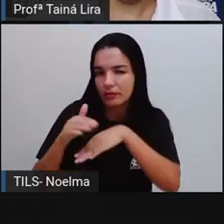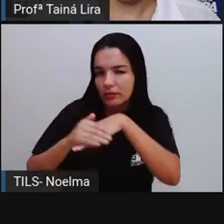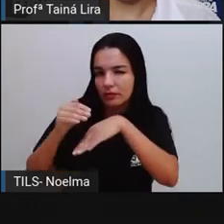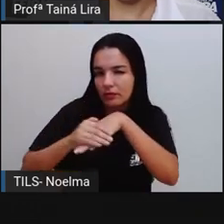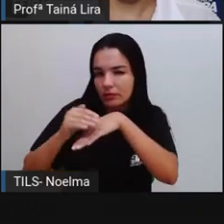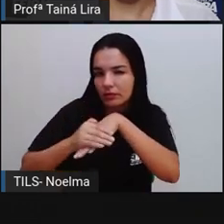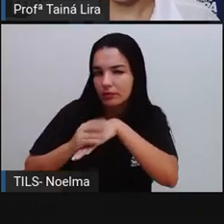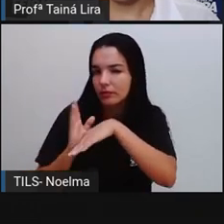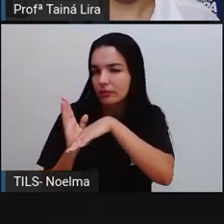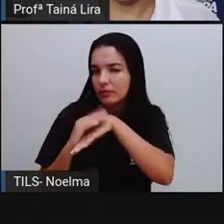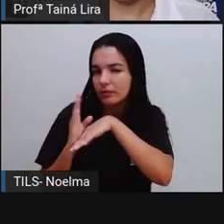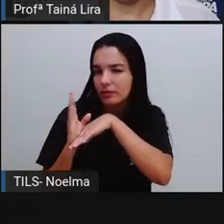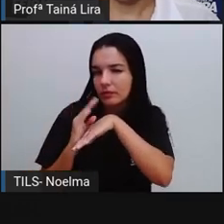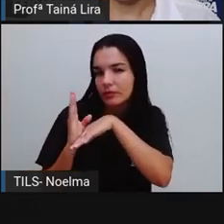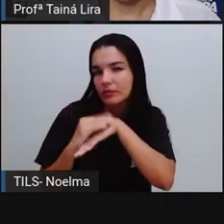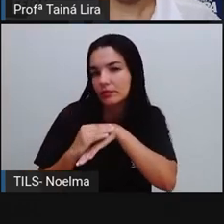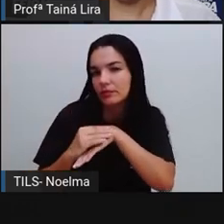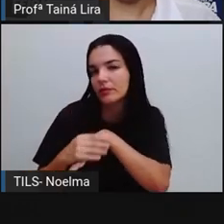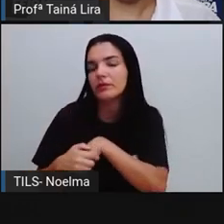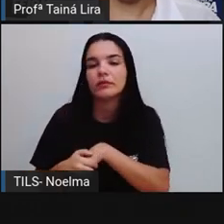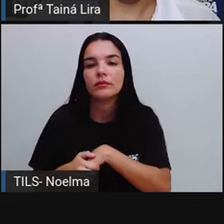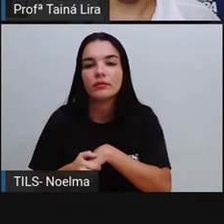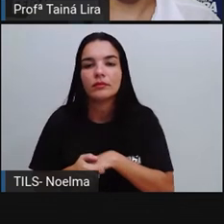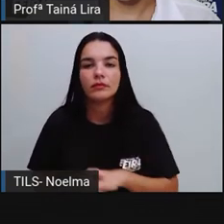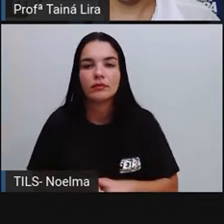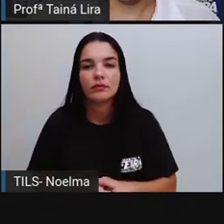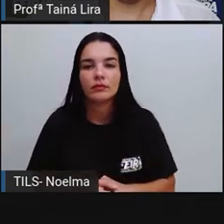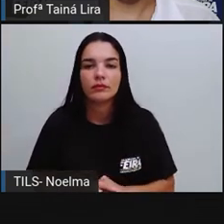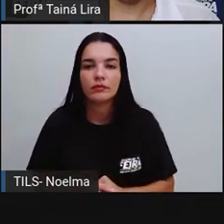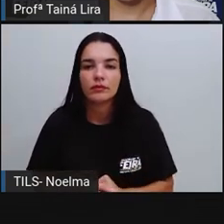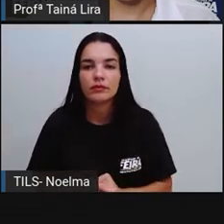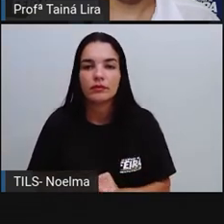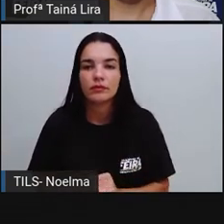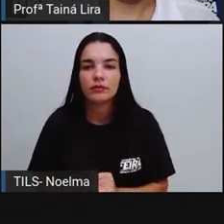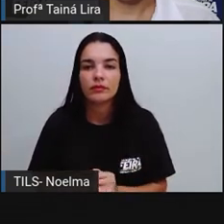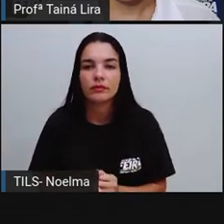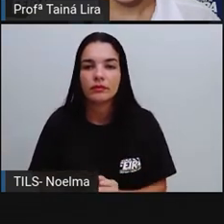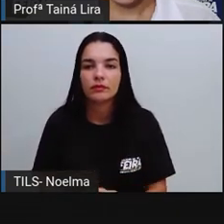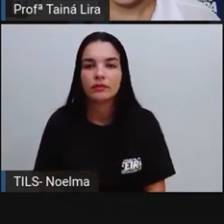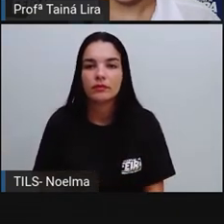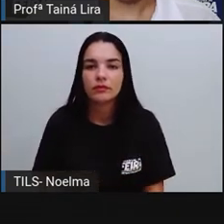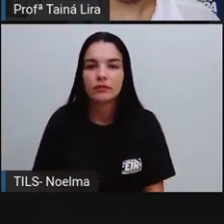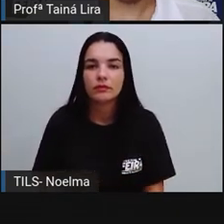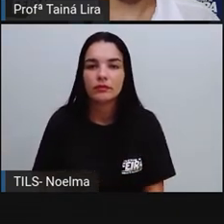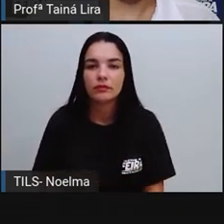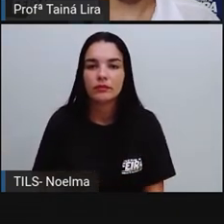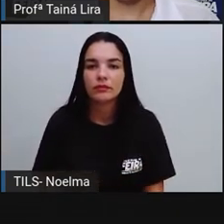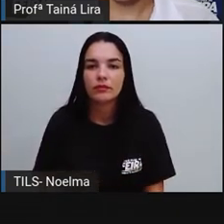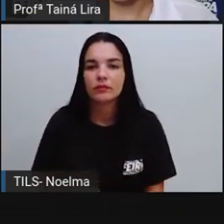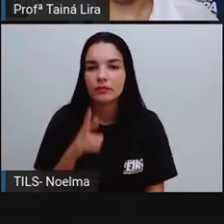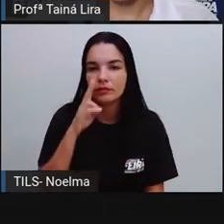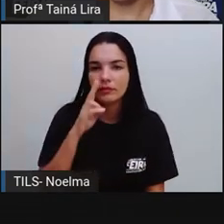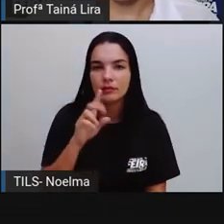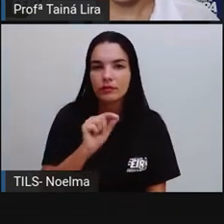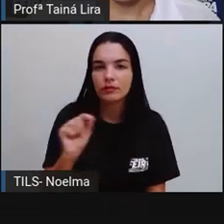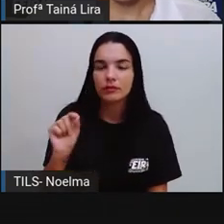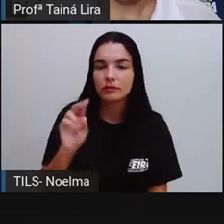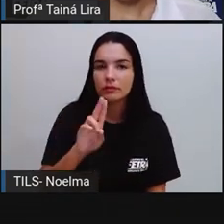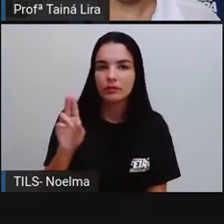Chacoalhou a chave, Puxou uma caixa, Achou chocolate,